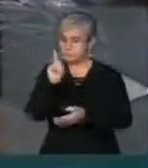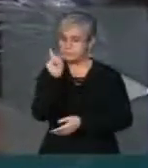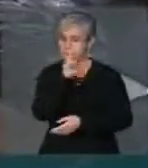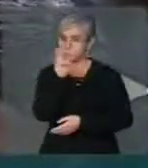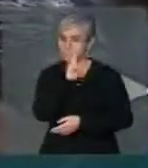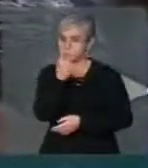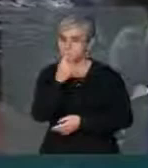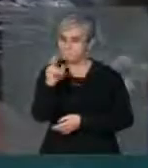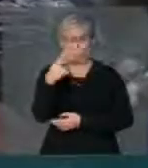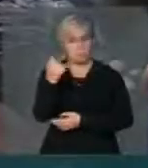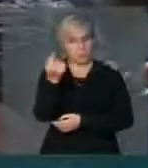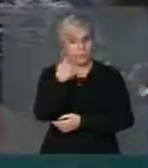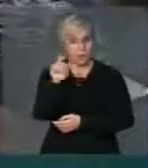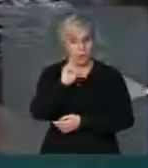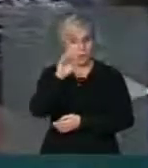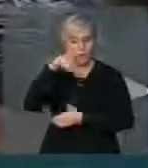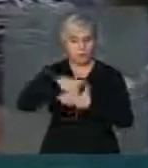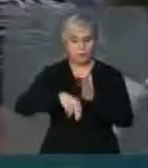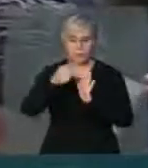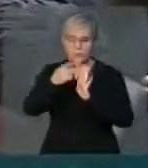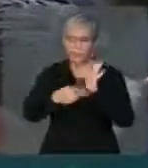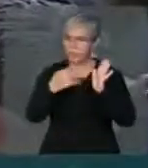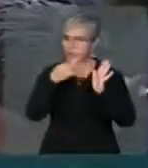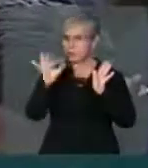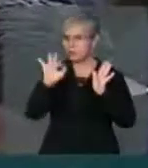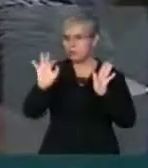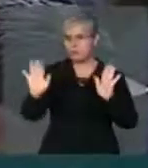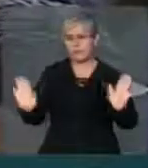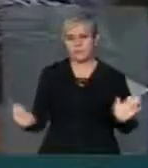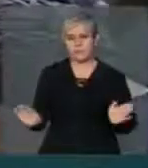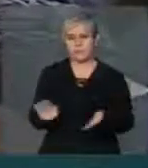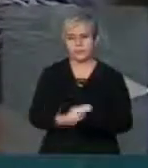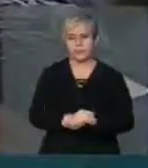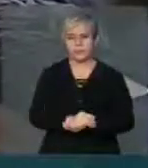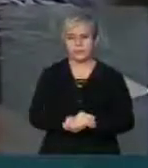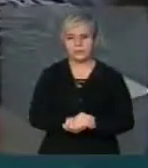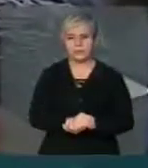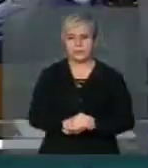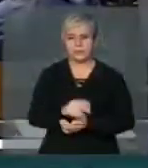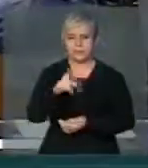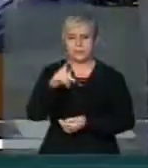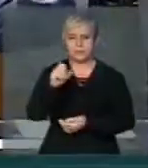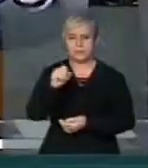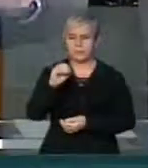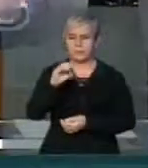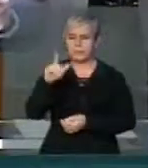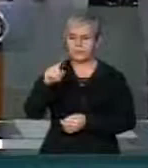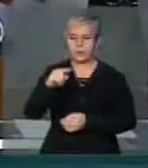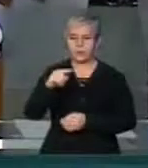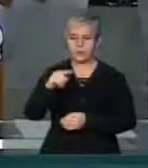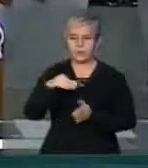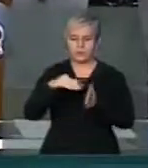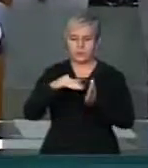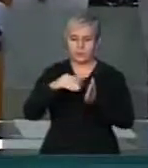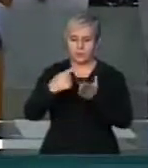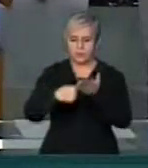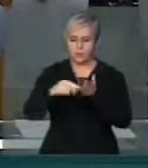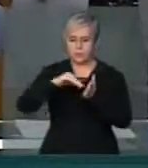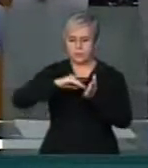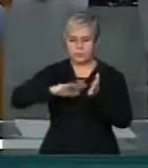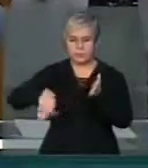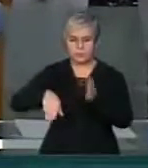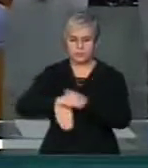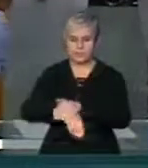vamos votar um projeto desconhecido ao atropelo. Pc, então, é pessoal, é sim, retirada. Sr. Presidente, encaminhamento do PSD.